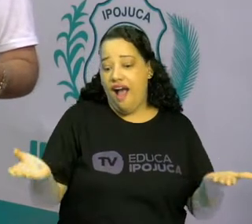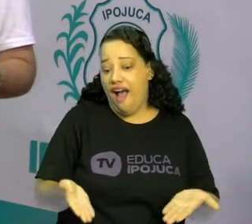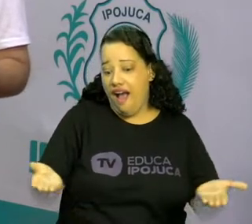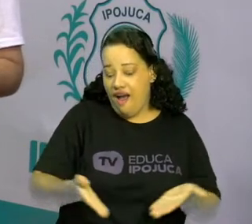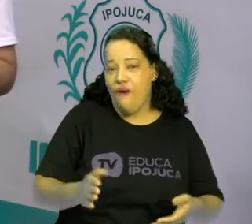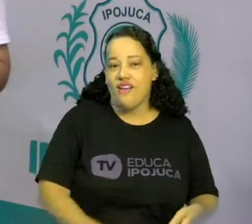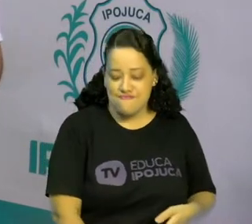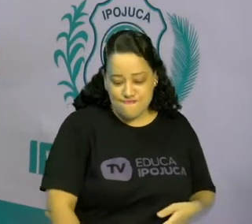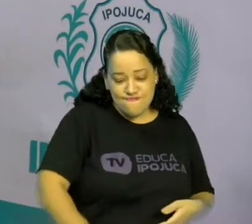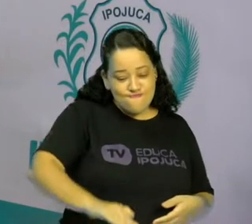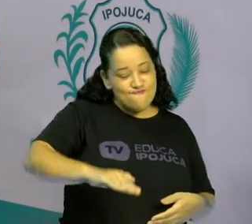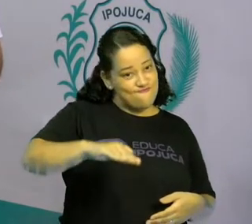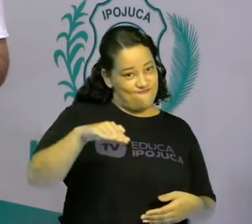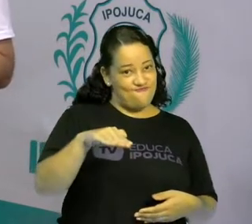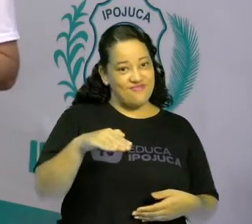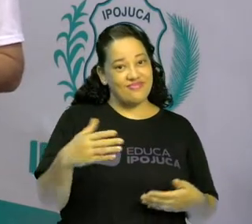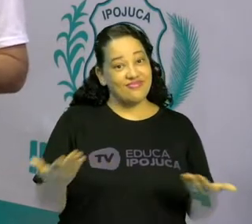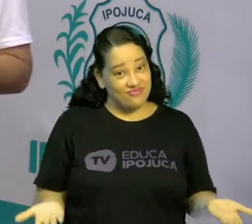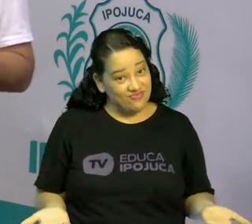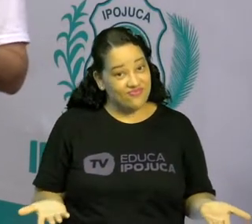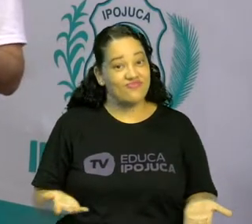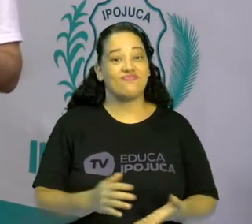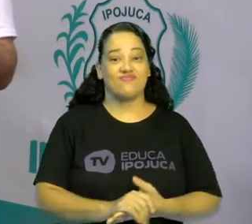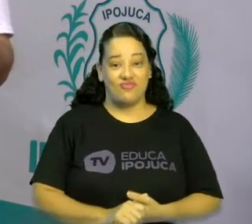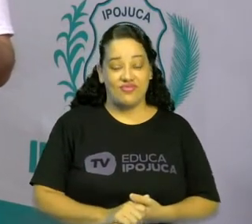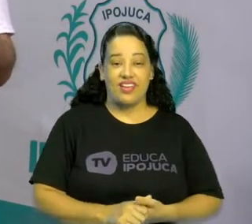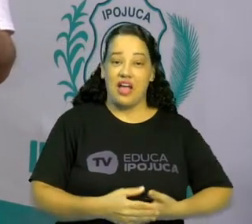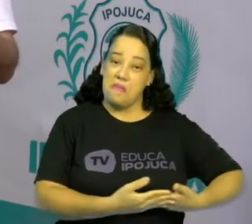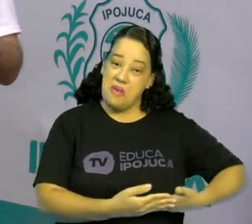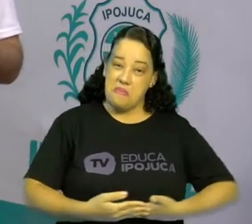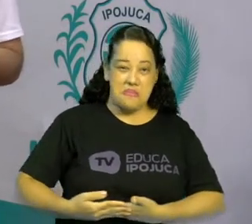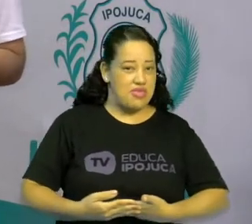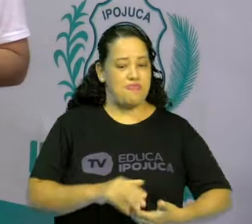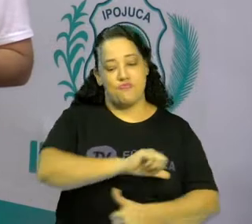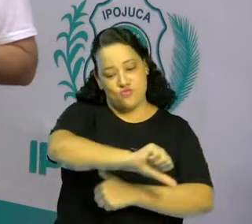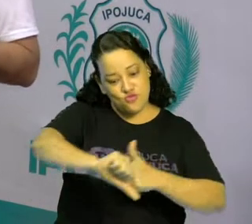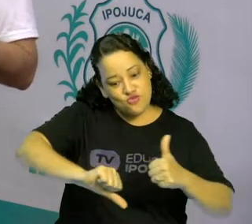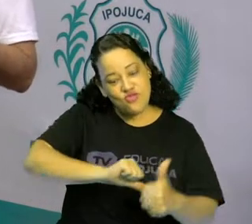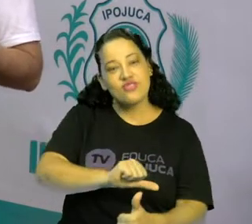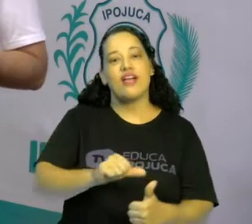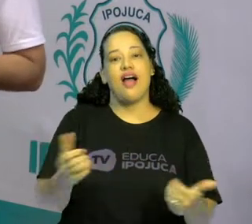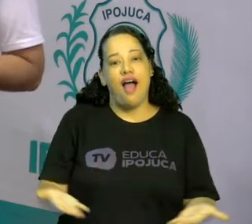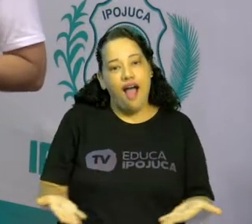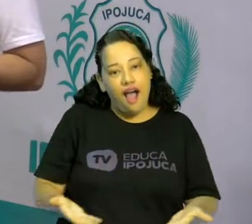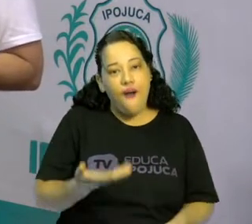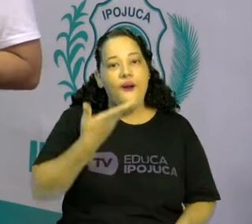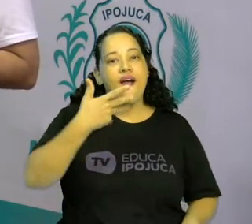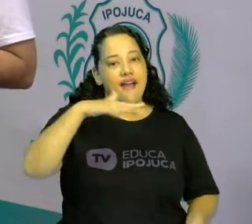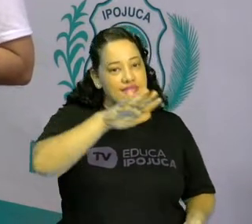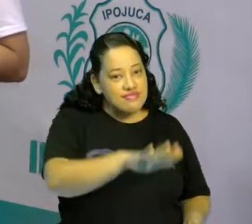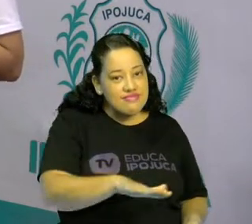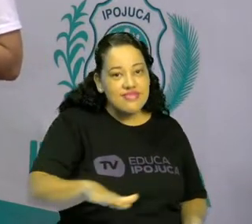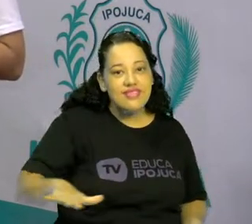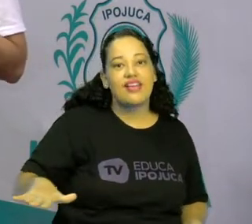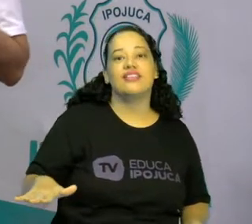né? Isso. E logo deixaram de ser um bebê e hoje vocês estão o quê? Uma criança.